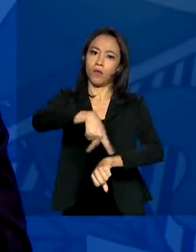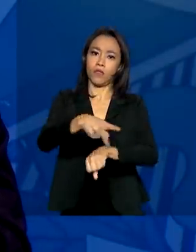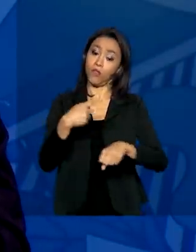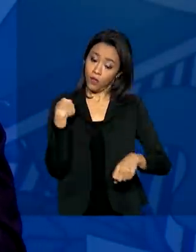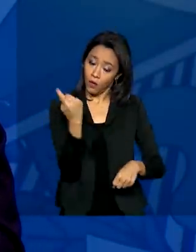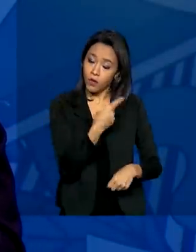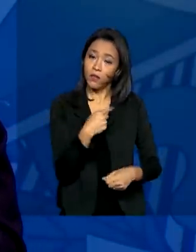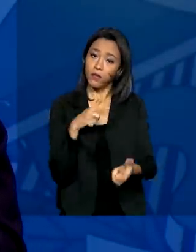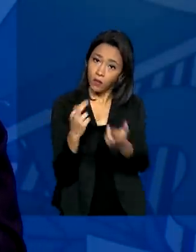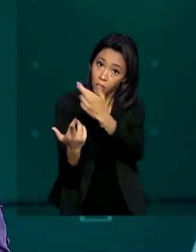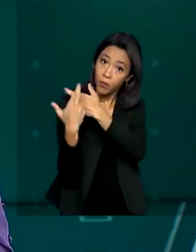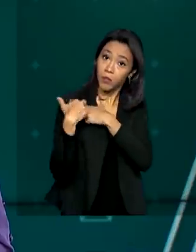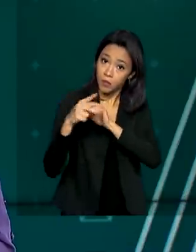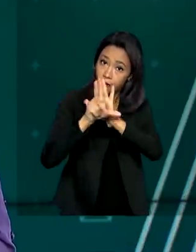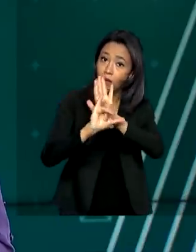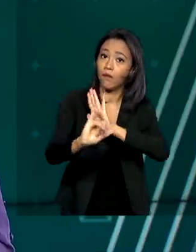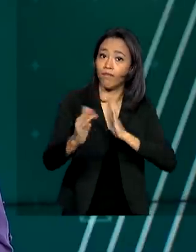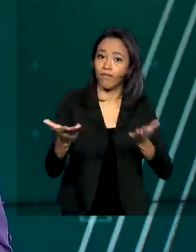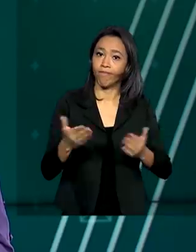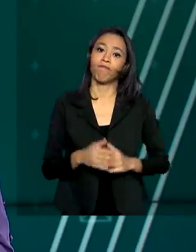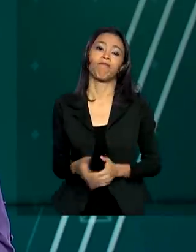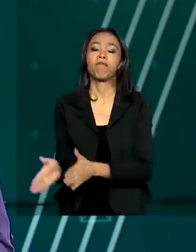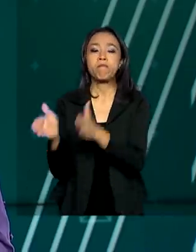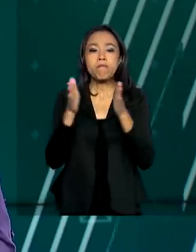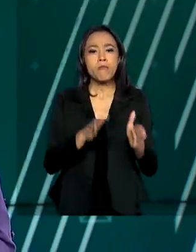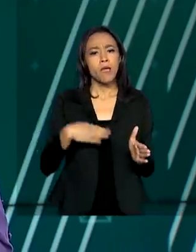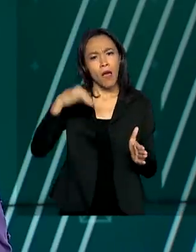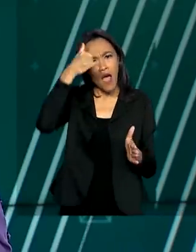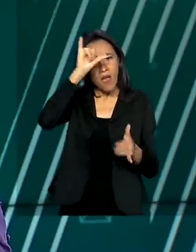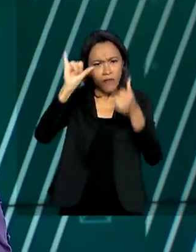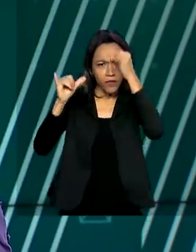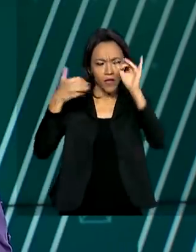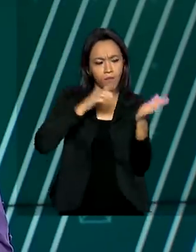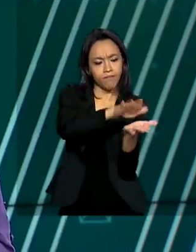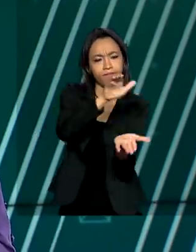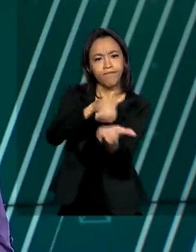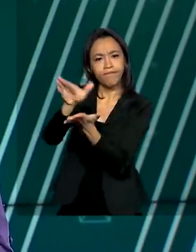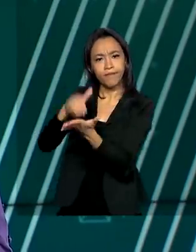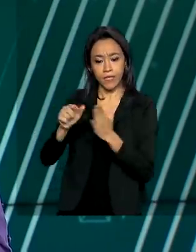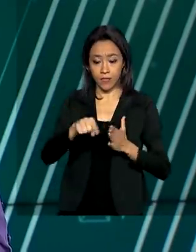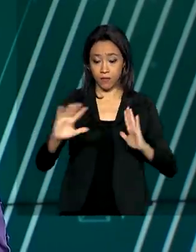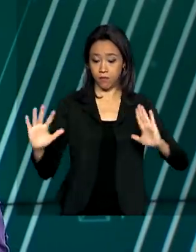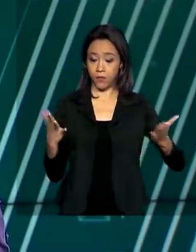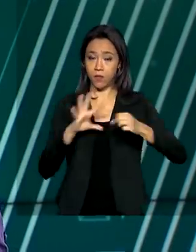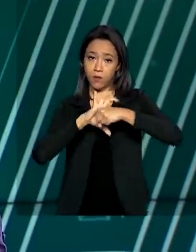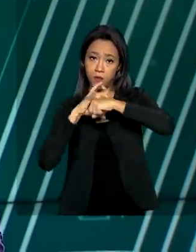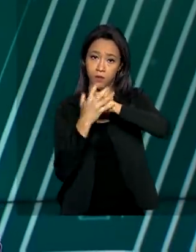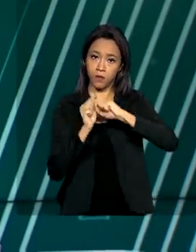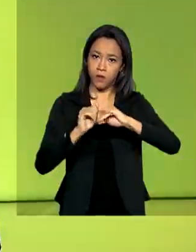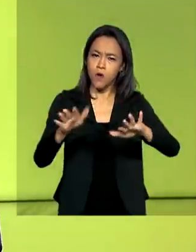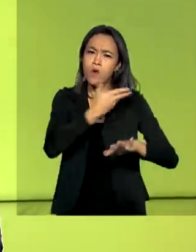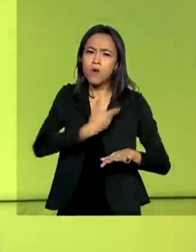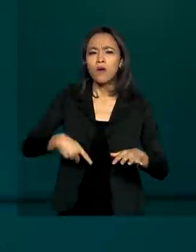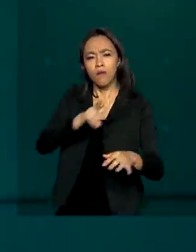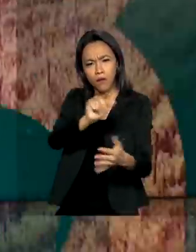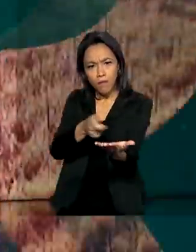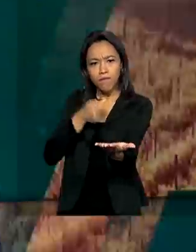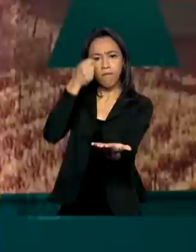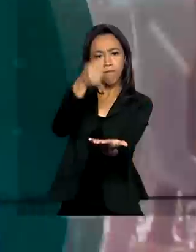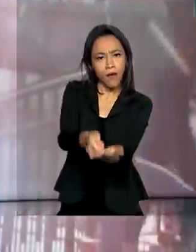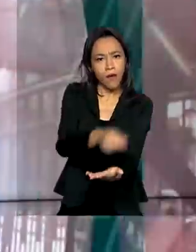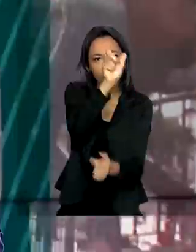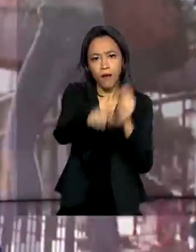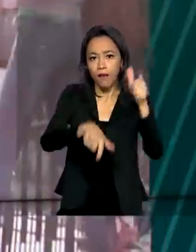responsabilidade fiscal. E para evitar demissões durante a pandemia, o governo vai pagar os salários dos trabalhadores de